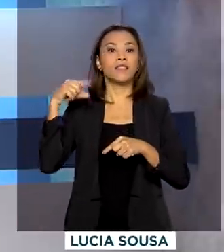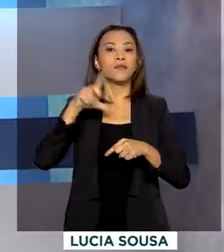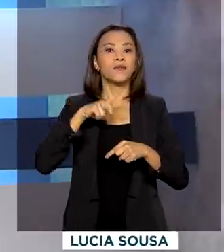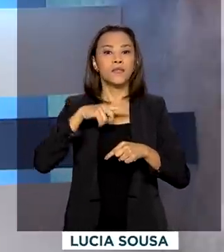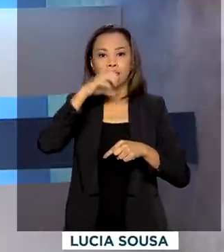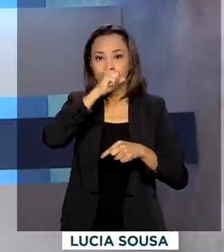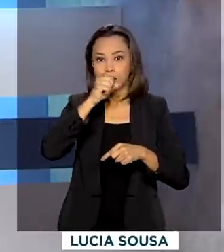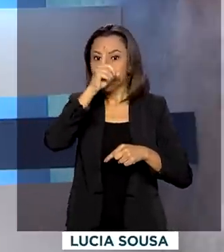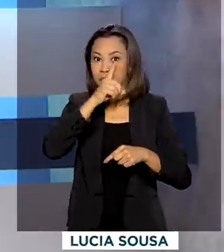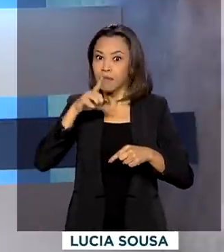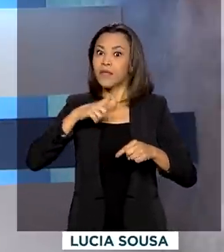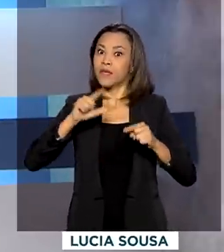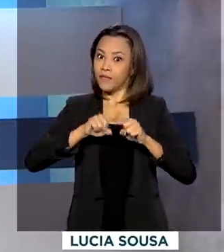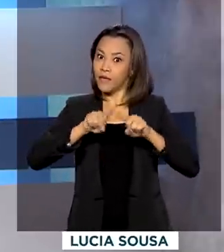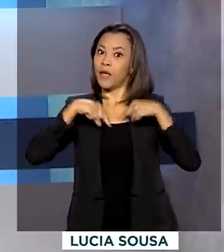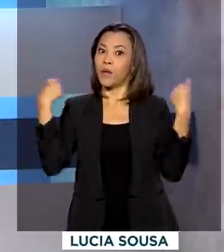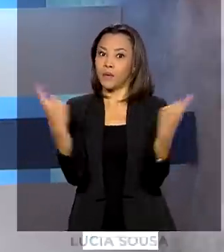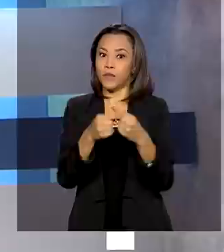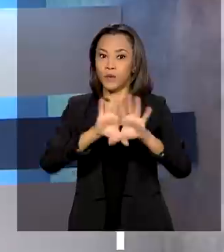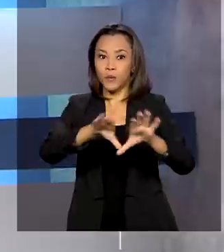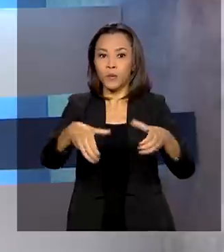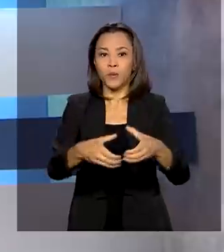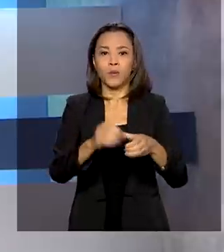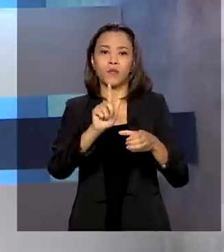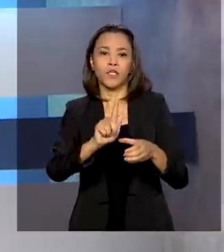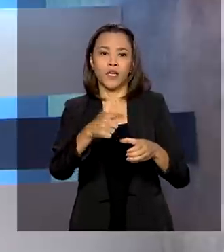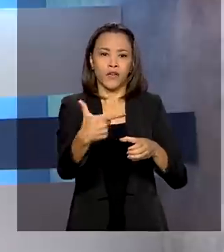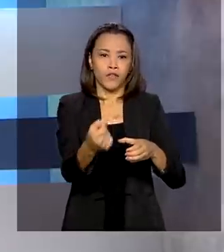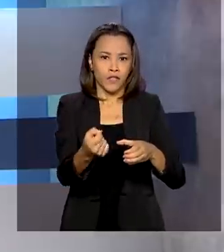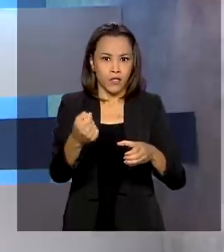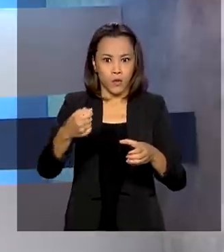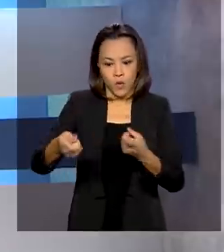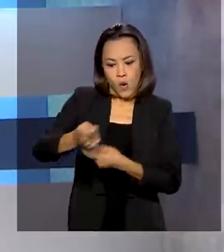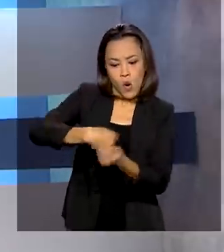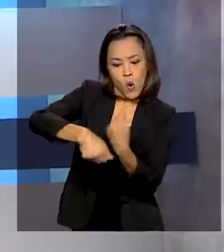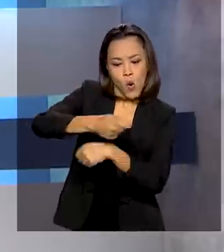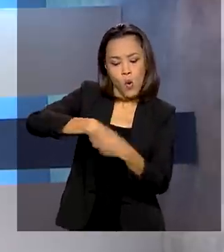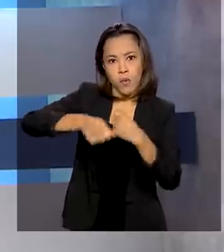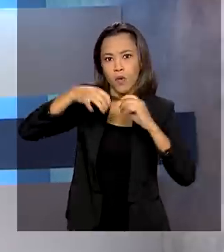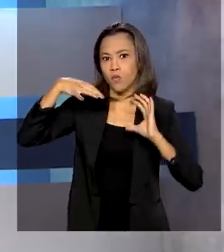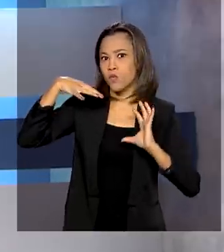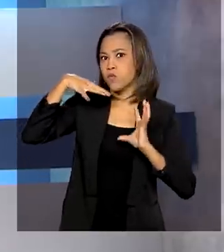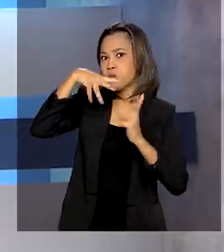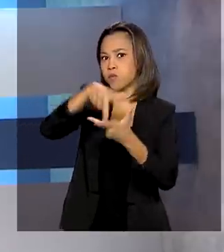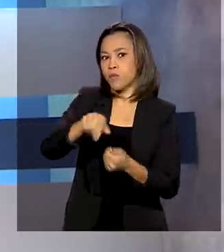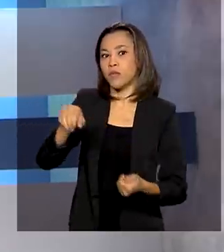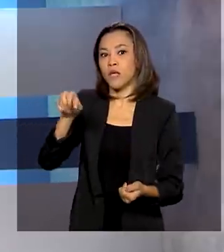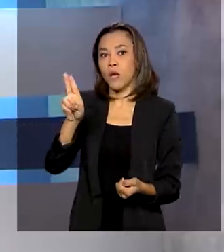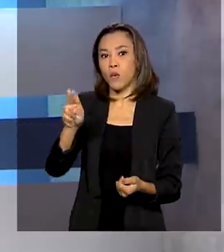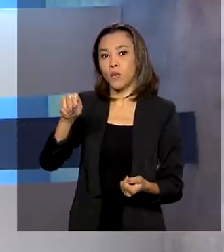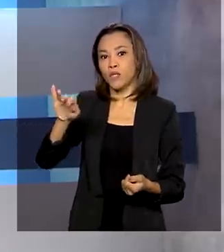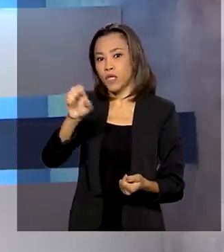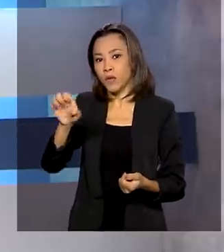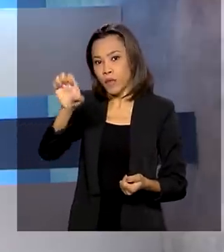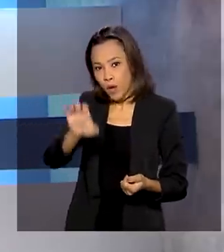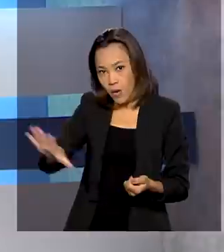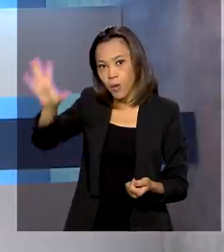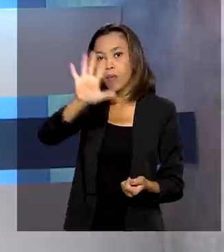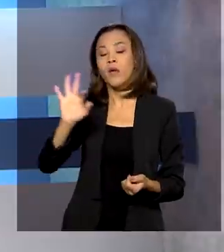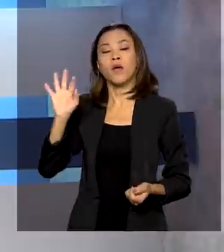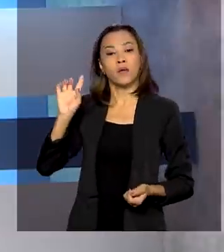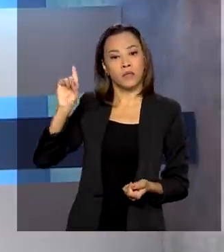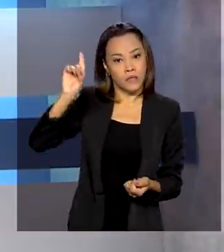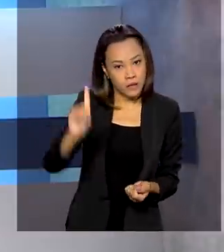cúpula do G20, o grupo das 19 maiores economias do mundo e a União Europeia. O presidente Jair Bolsonaro